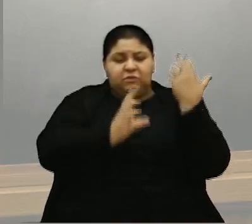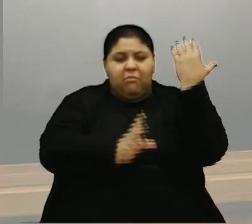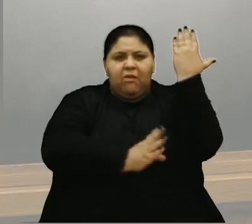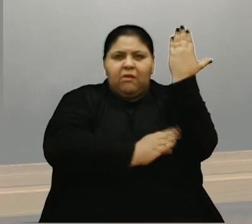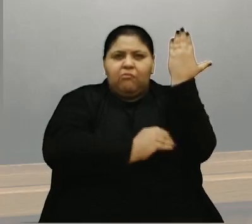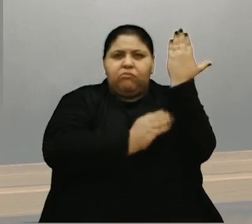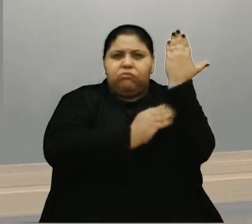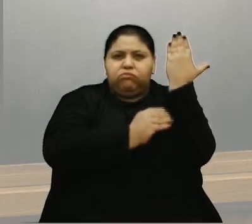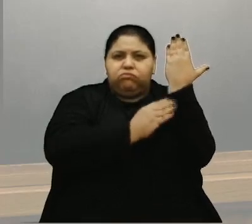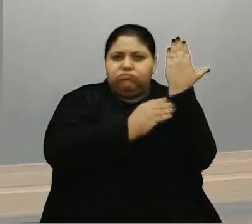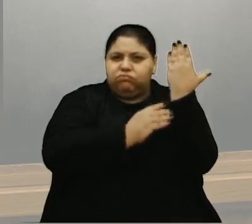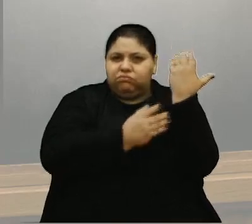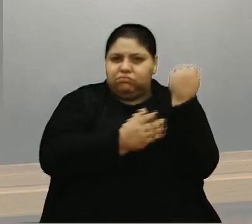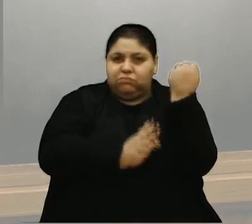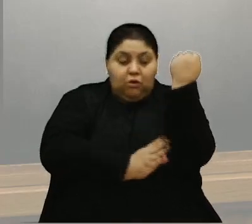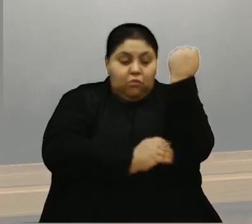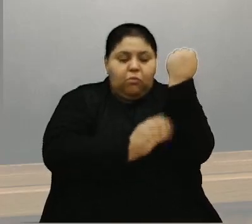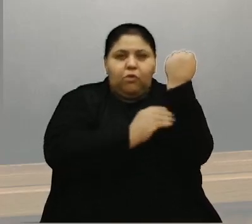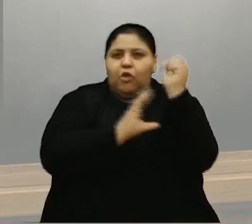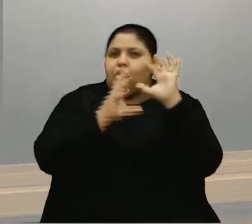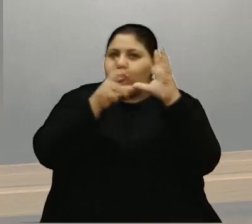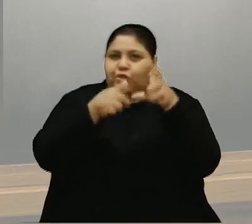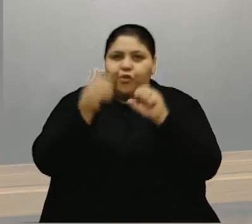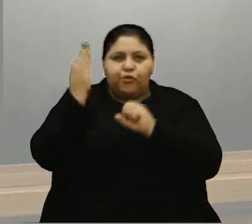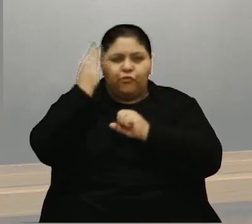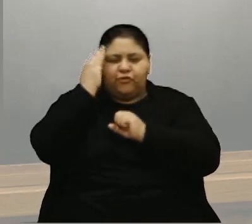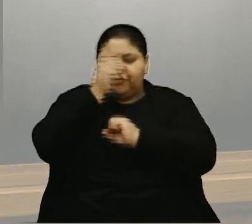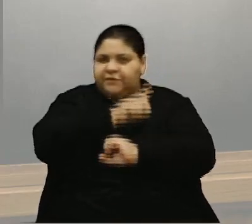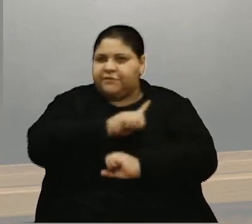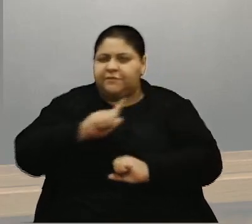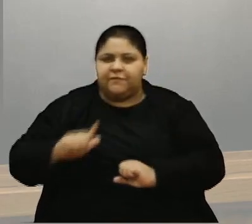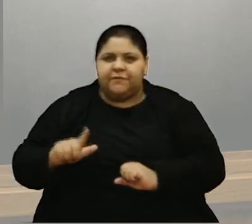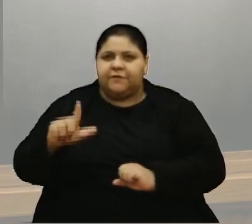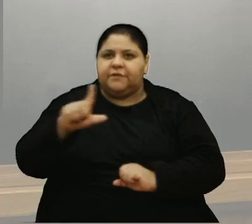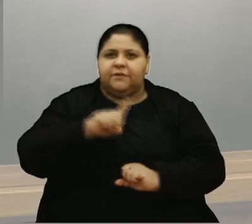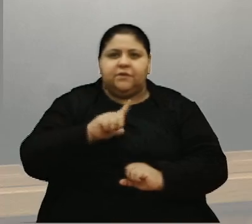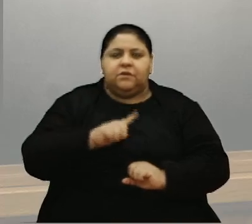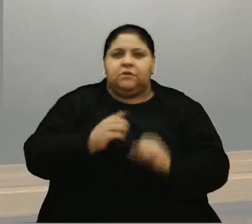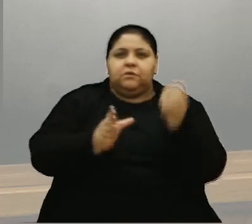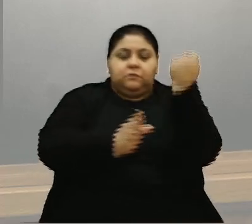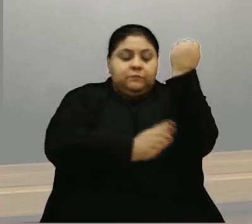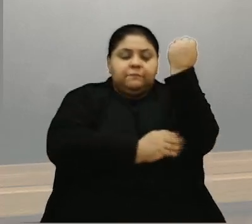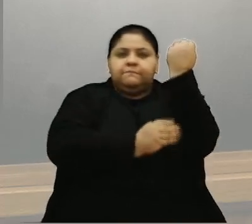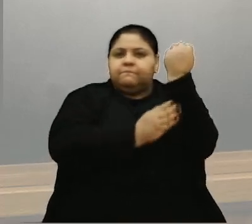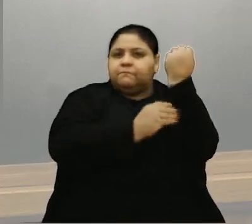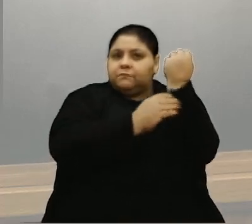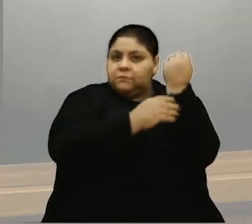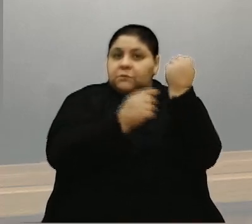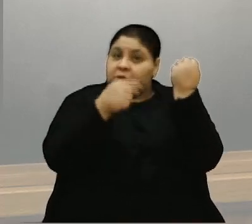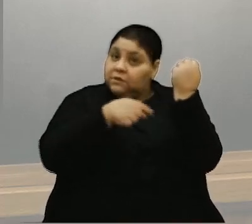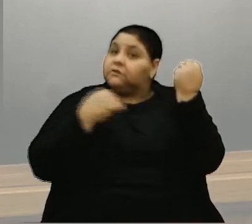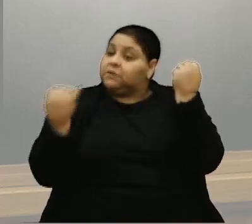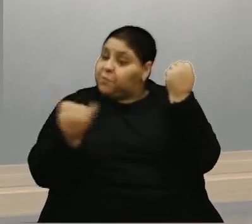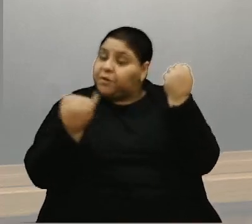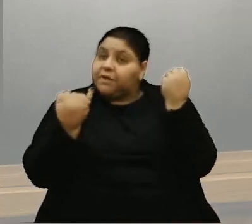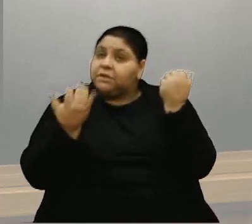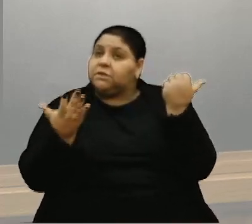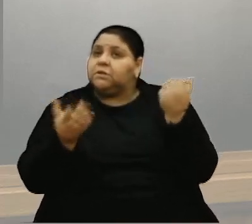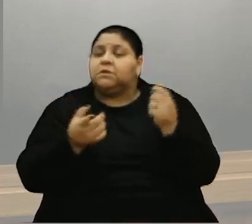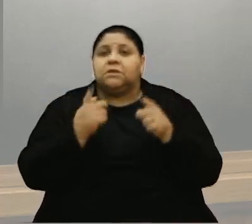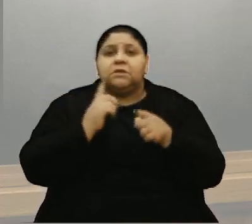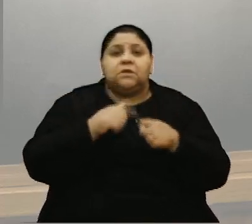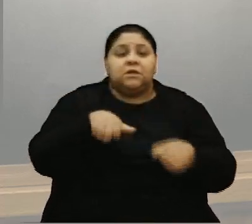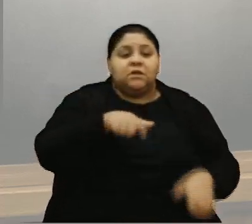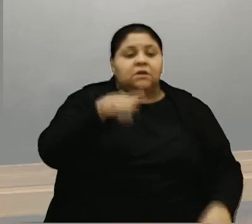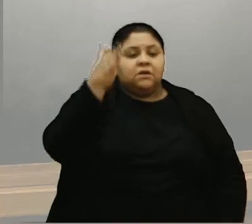Todo mundo sabe e qualquer governo tem burocracia e isso é importante que tenha. Porque a gente